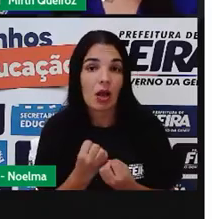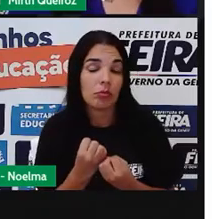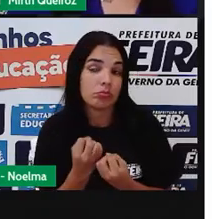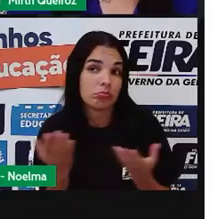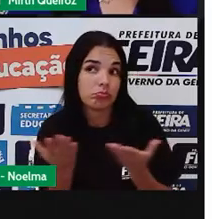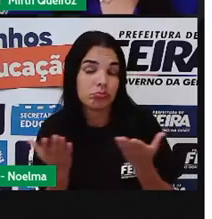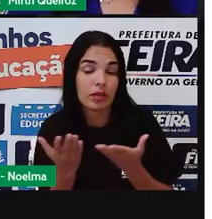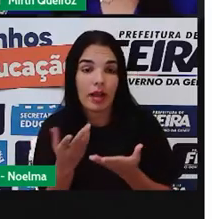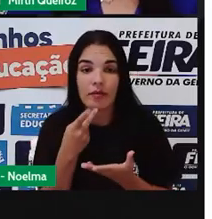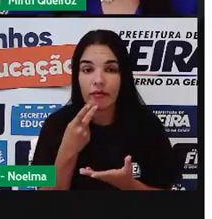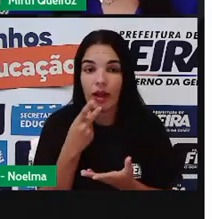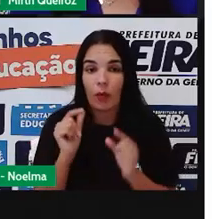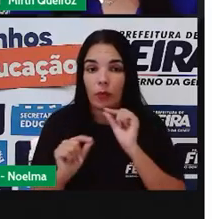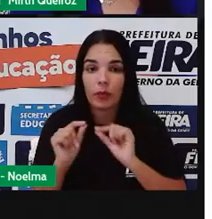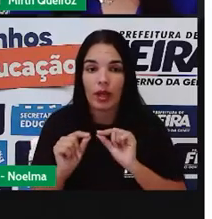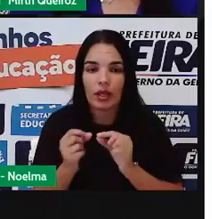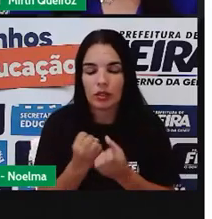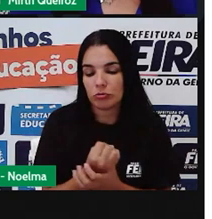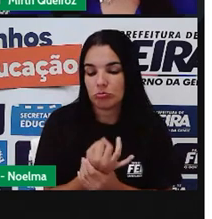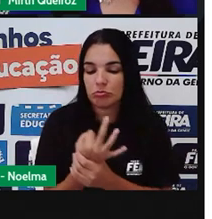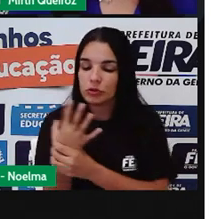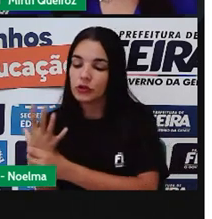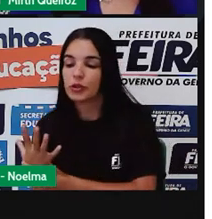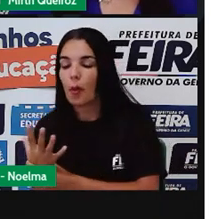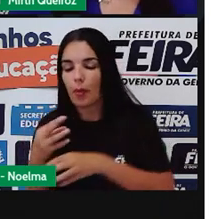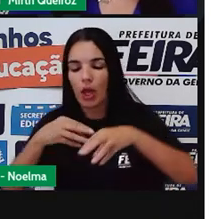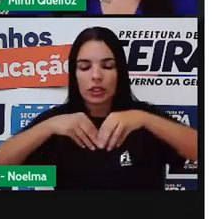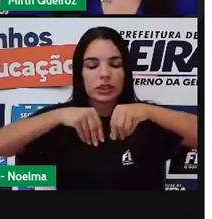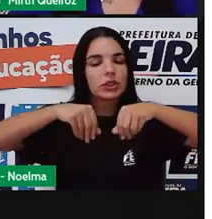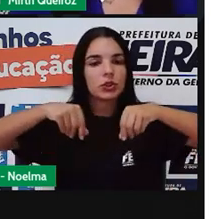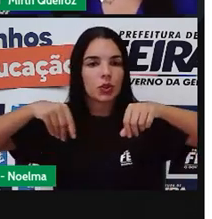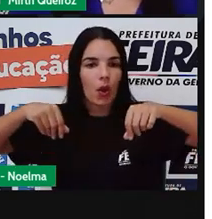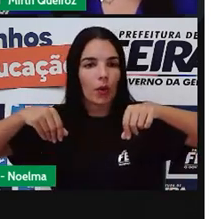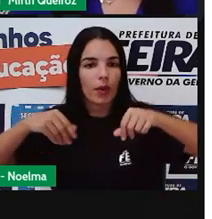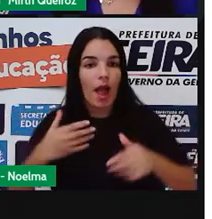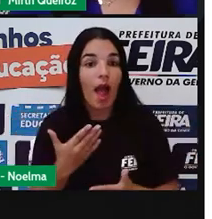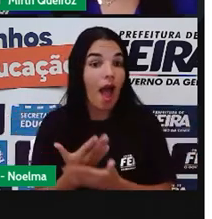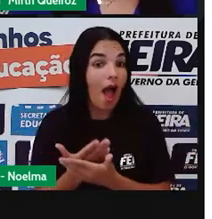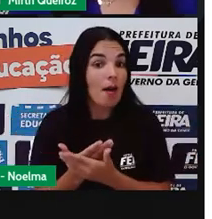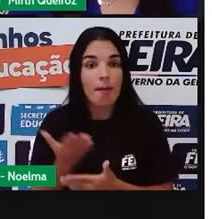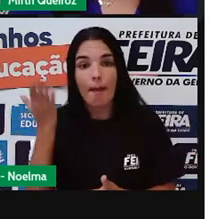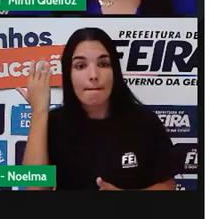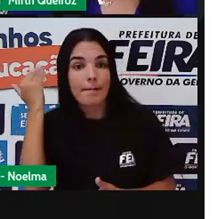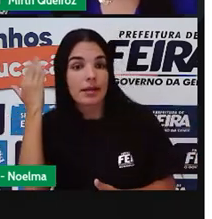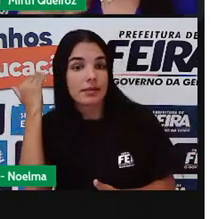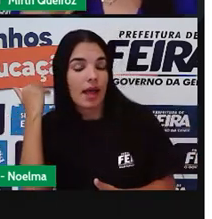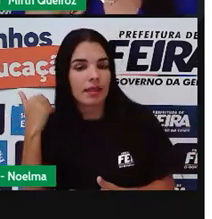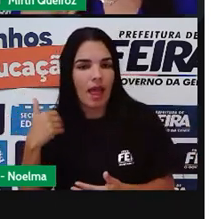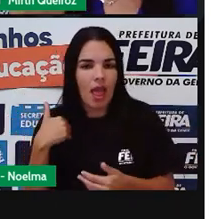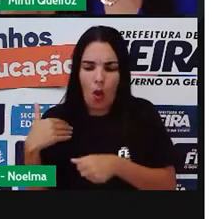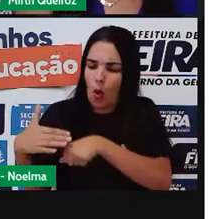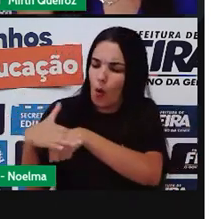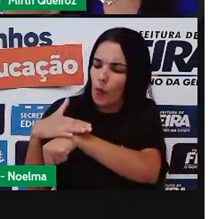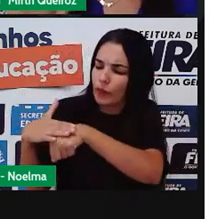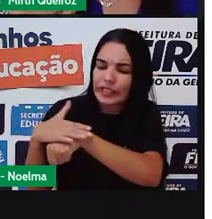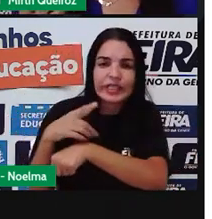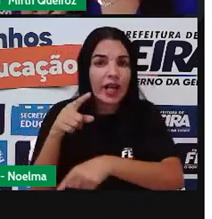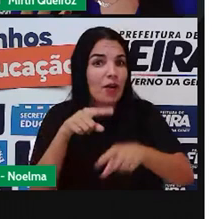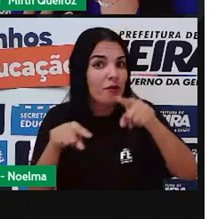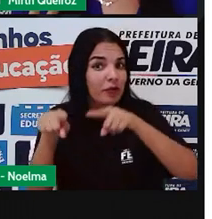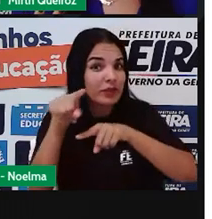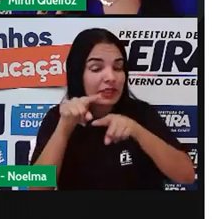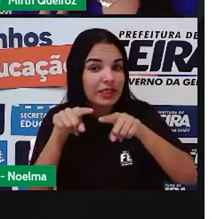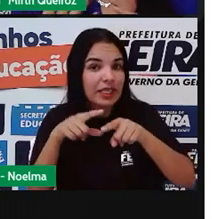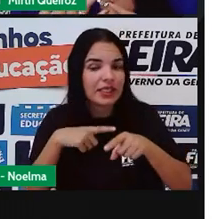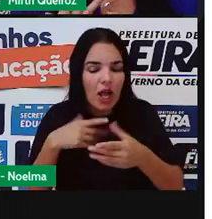iremos falar sobre os tipos de sol. Na aula passada, eu disse a vocês que iremos estudar os 4